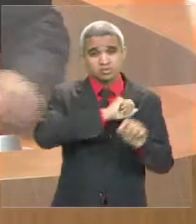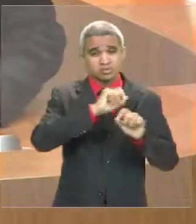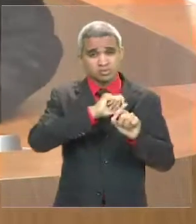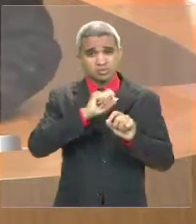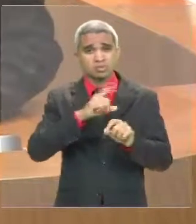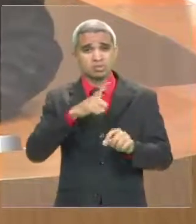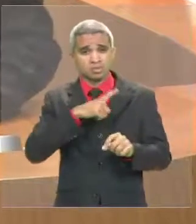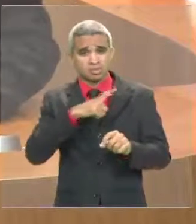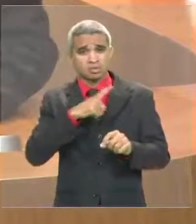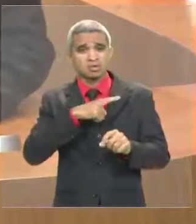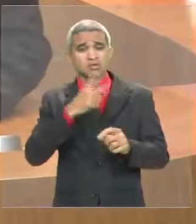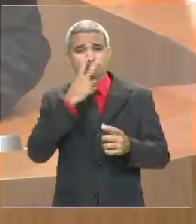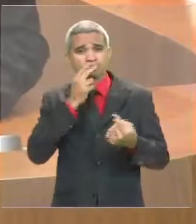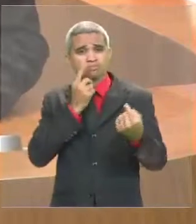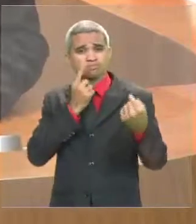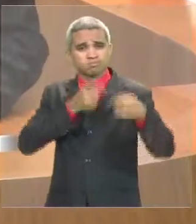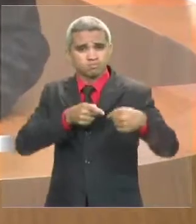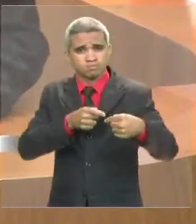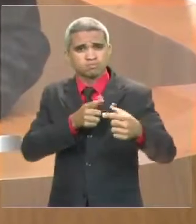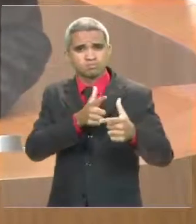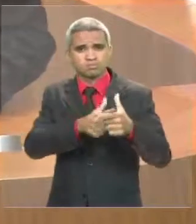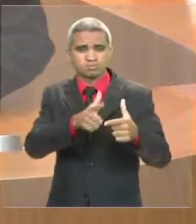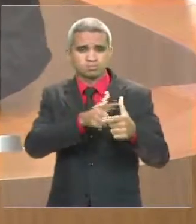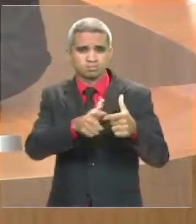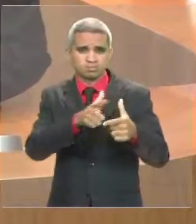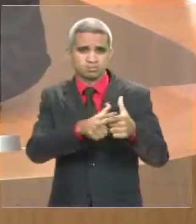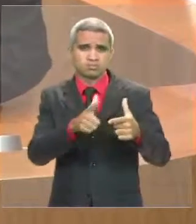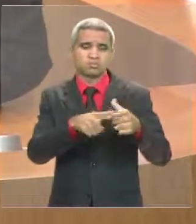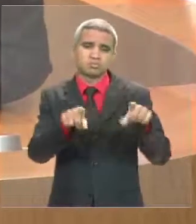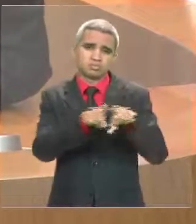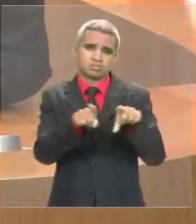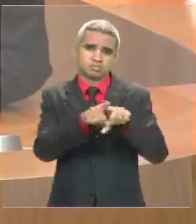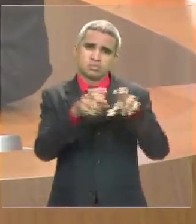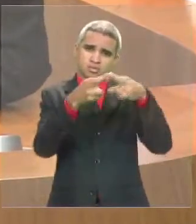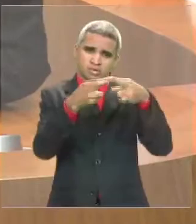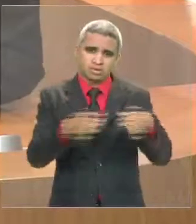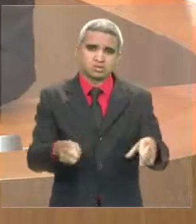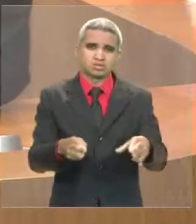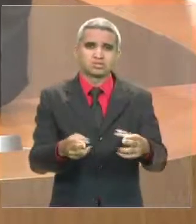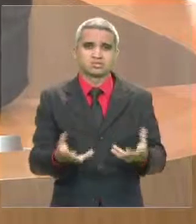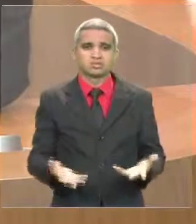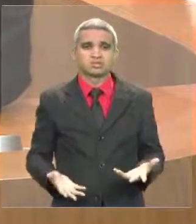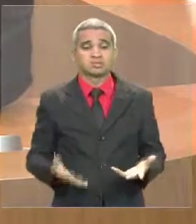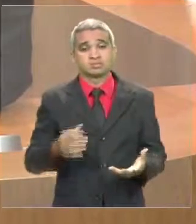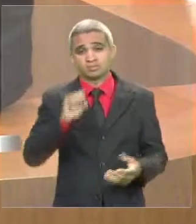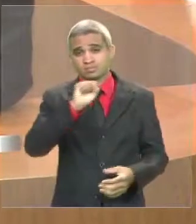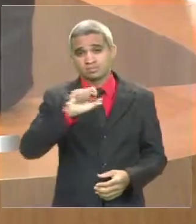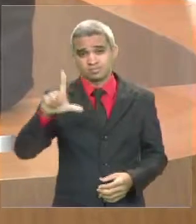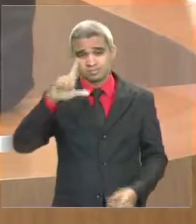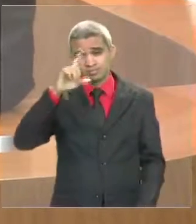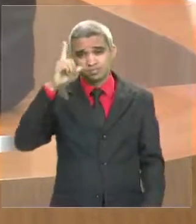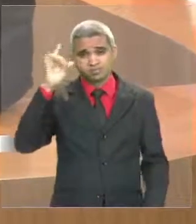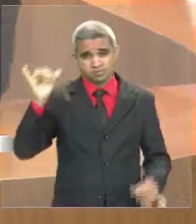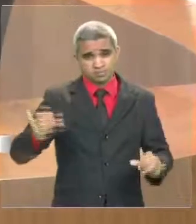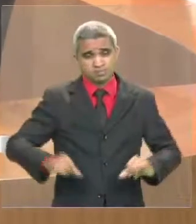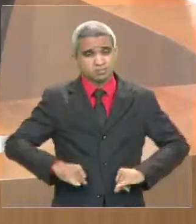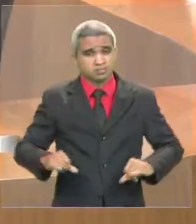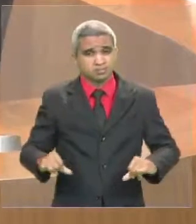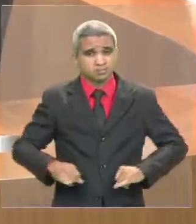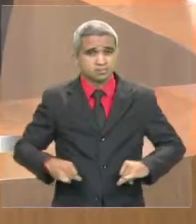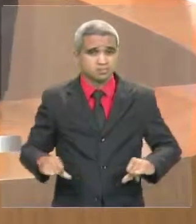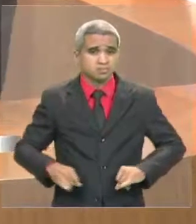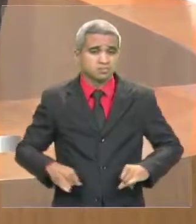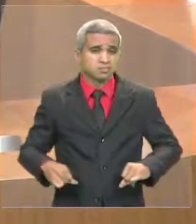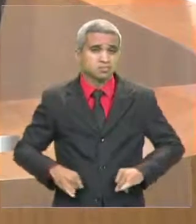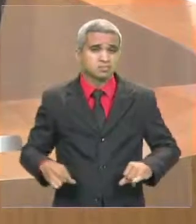para o caos instalado. São Luís sofre. Infelizmente, a população não tem um